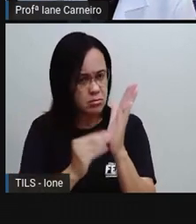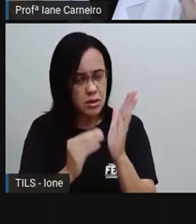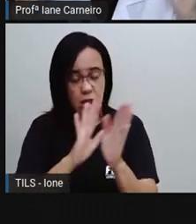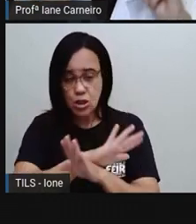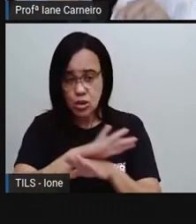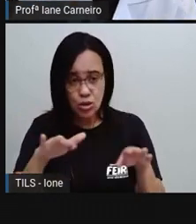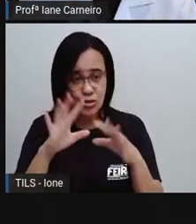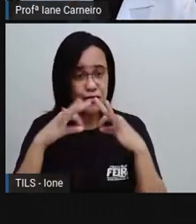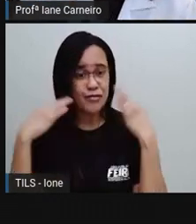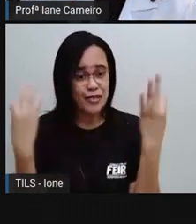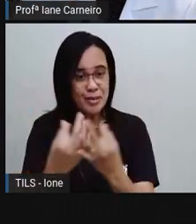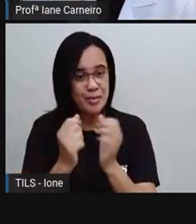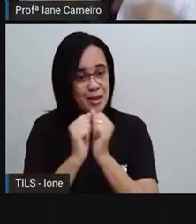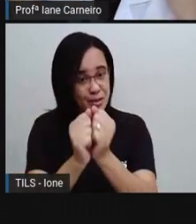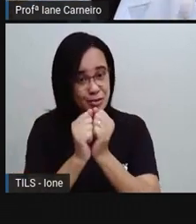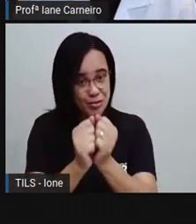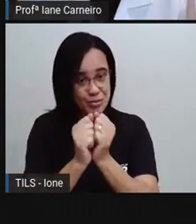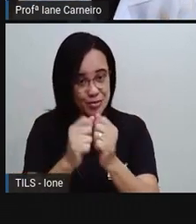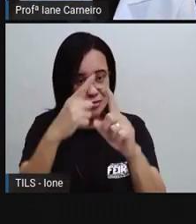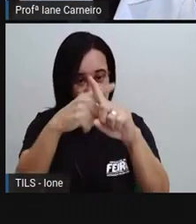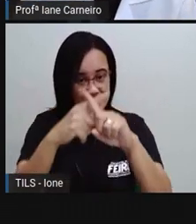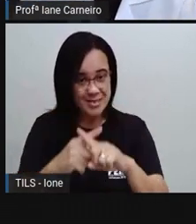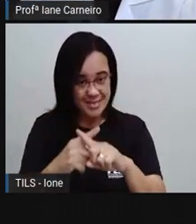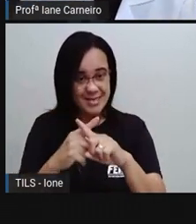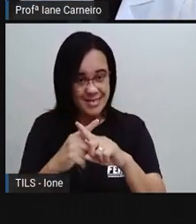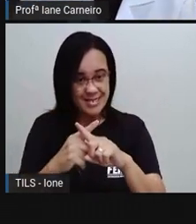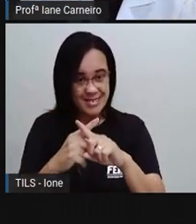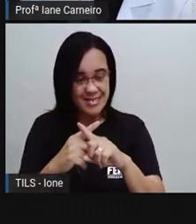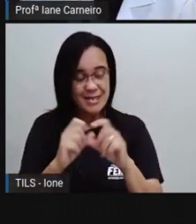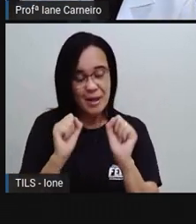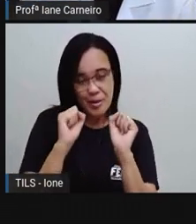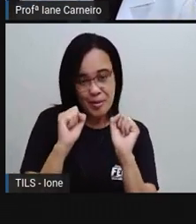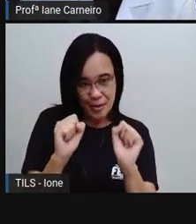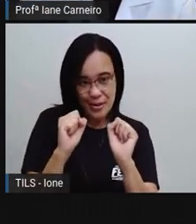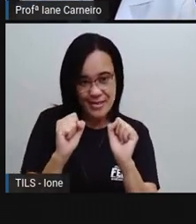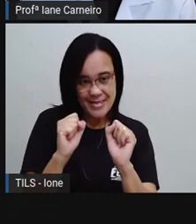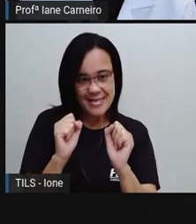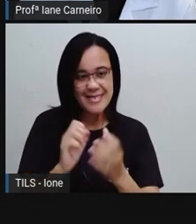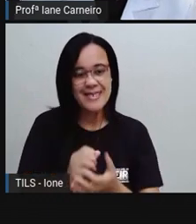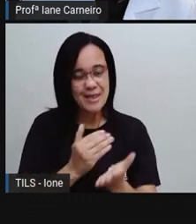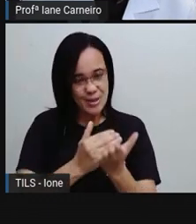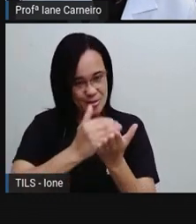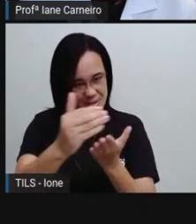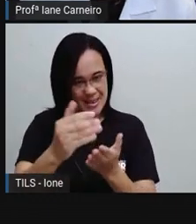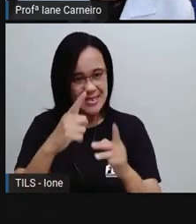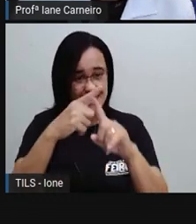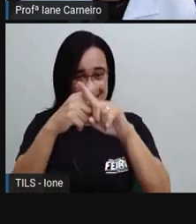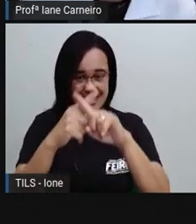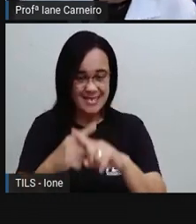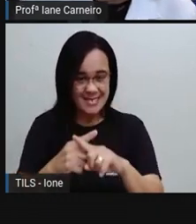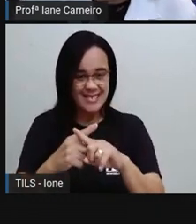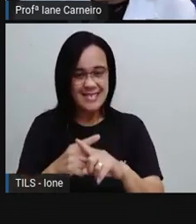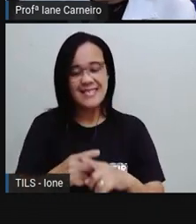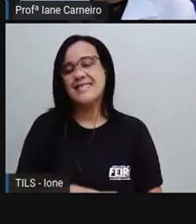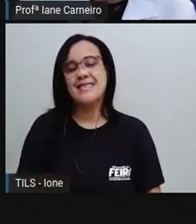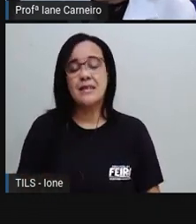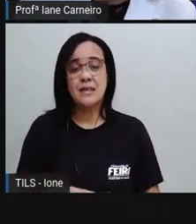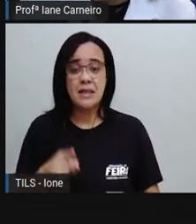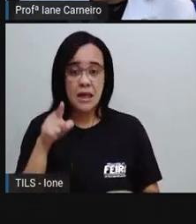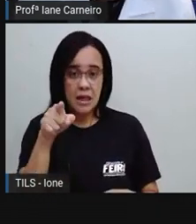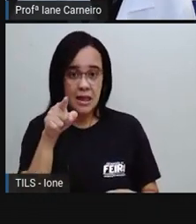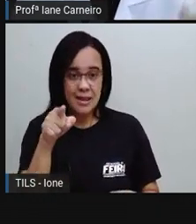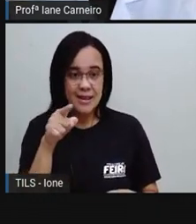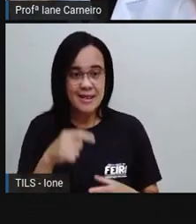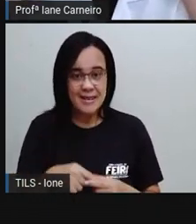eles pra fazer o desafio e aí pode iniciar o desafio, tá certo? Aí a PRO colocou aqui na torcida o